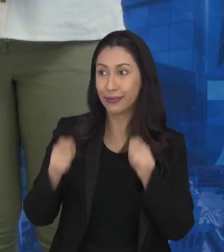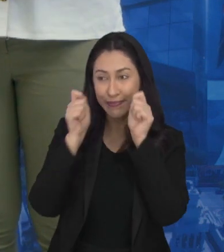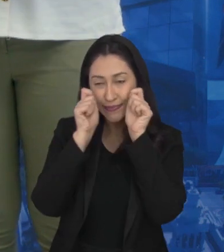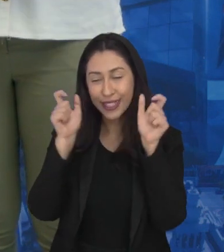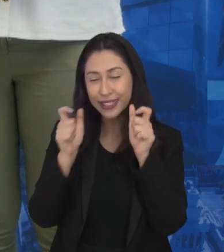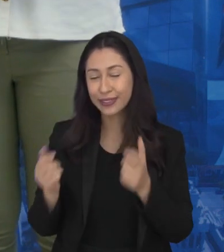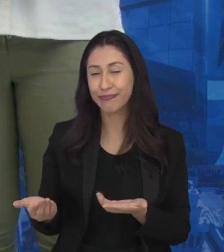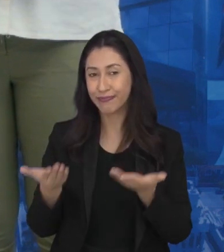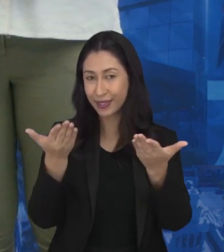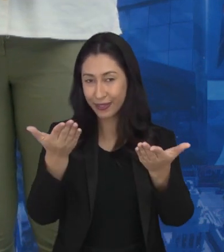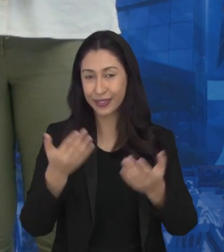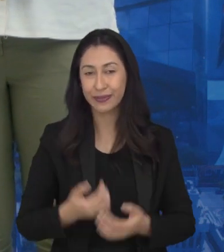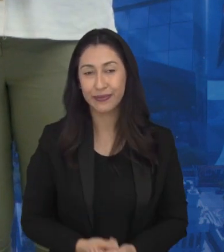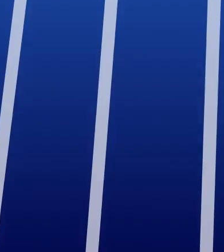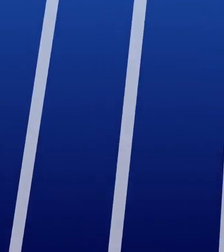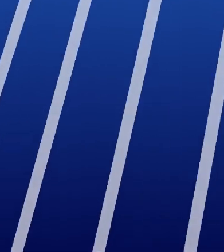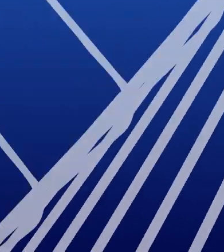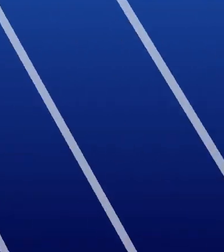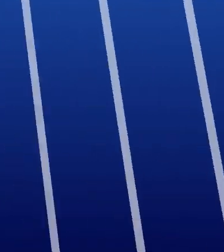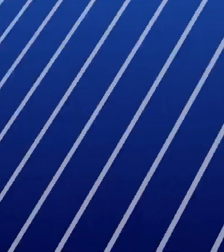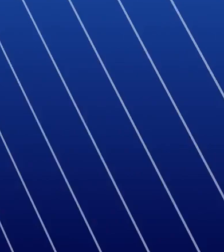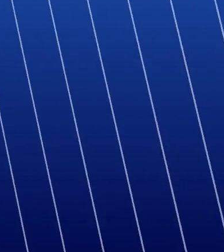temos que estar atentos. De volta ao estúdio.